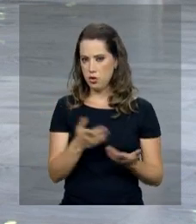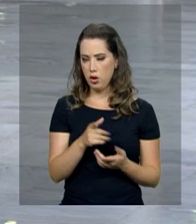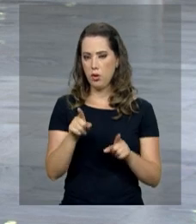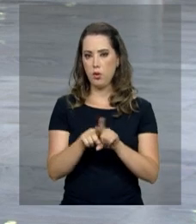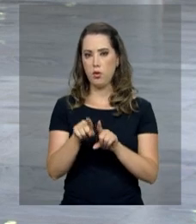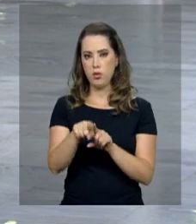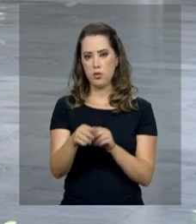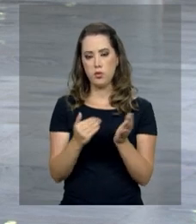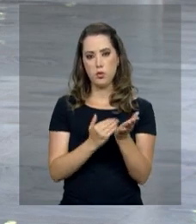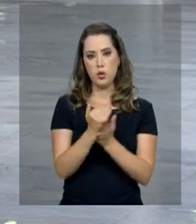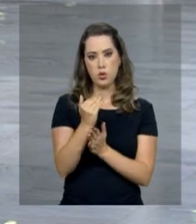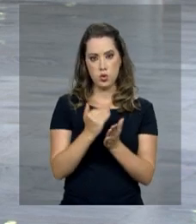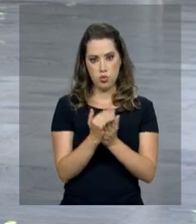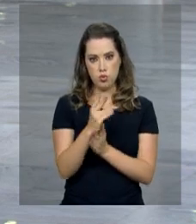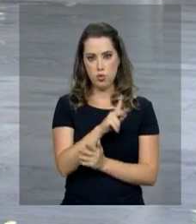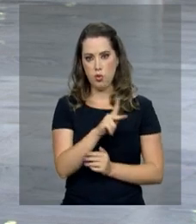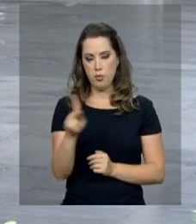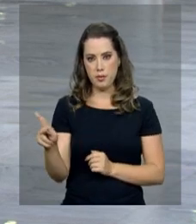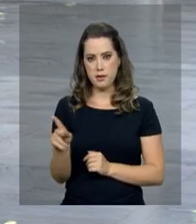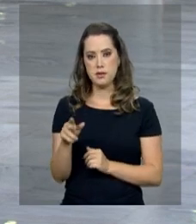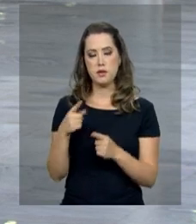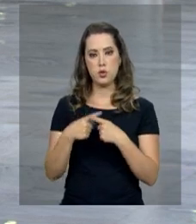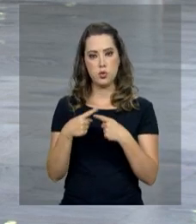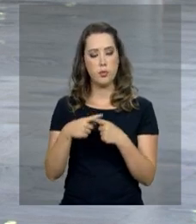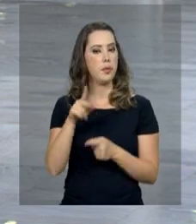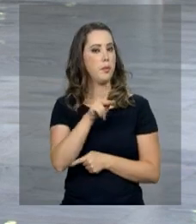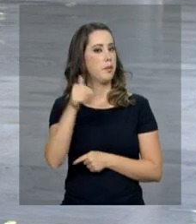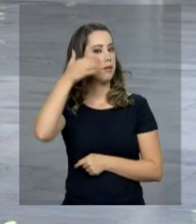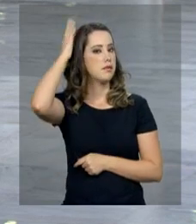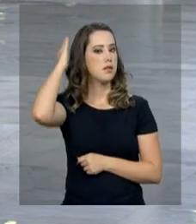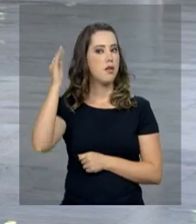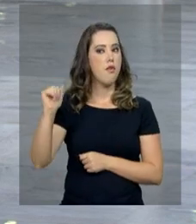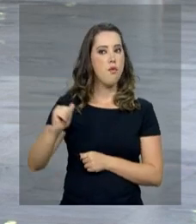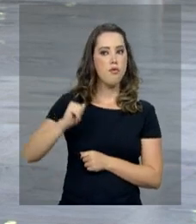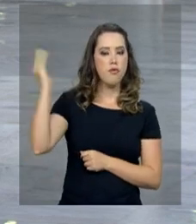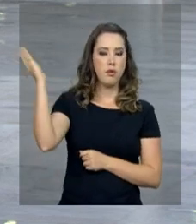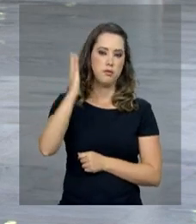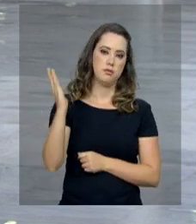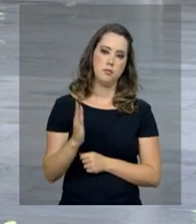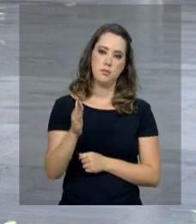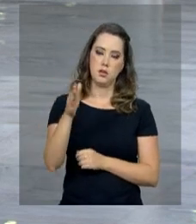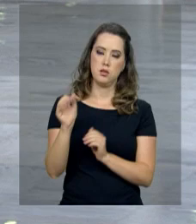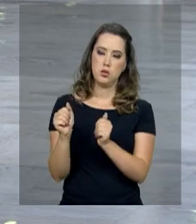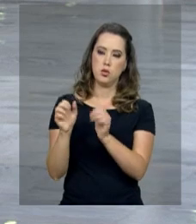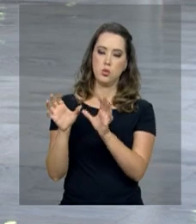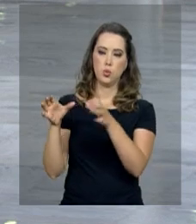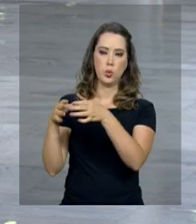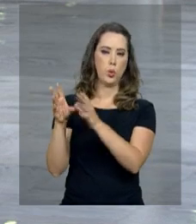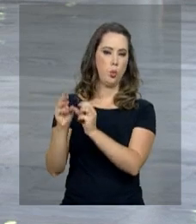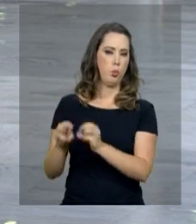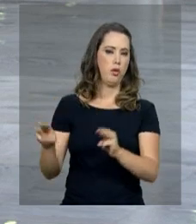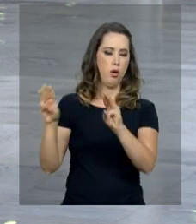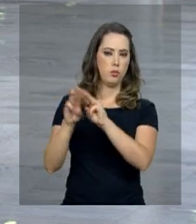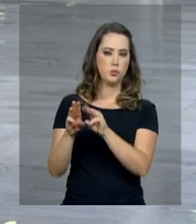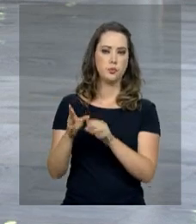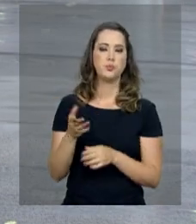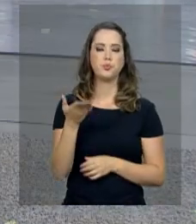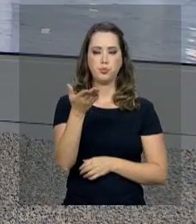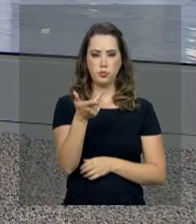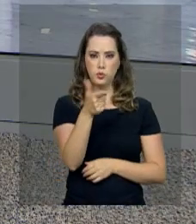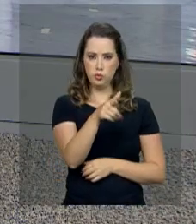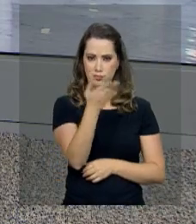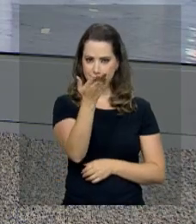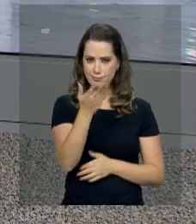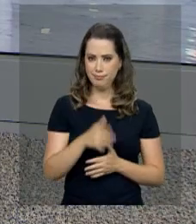Temer está fora do país, nos Estados Unidos, acompanhando as atividades da Assembleia Geral da ONU. Alessandra, volto com você.